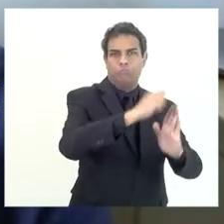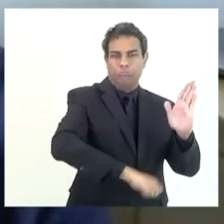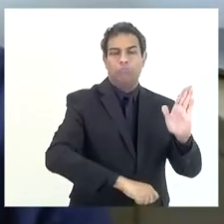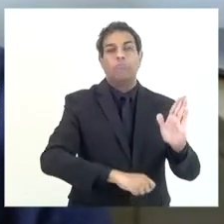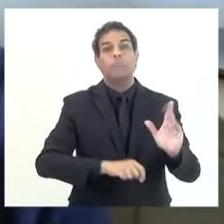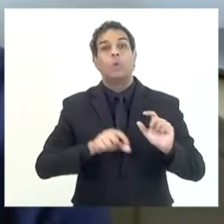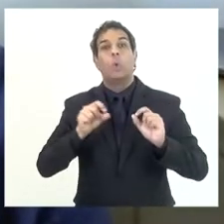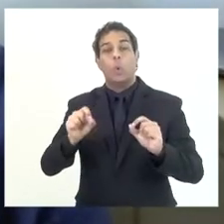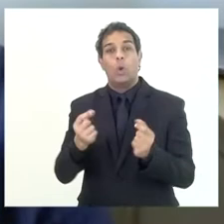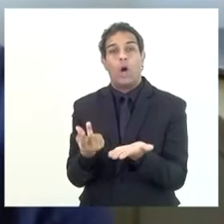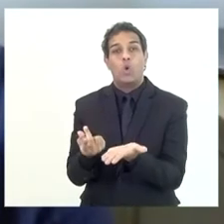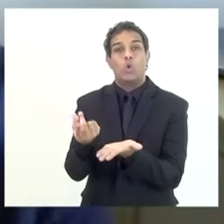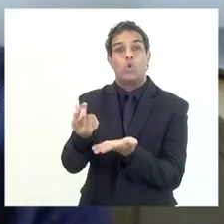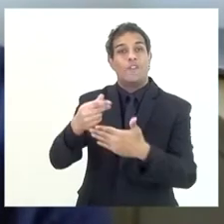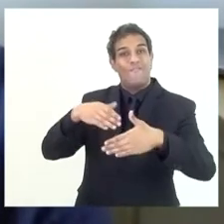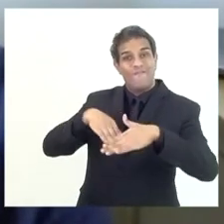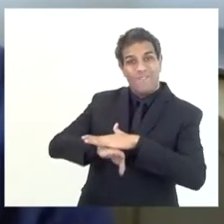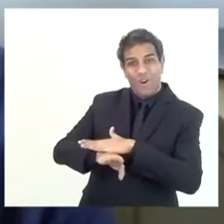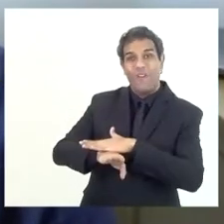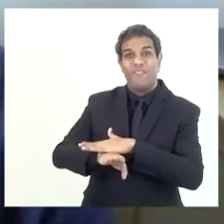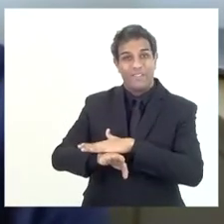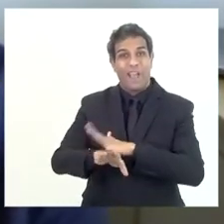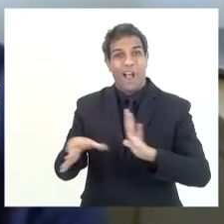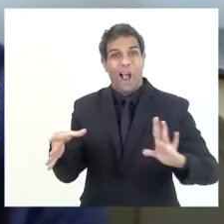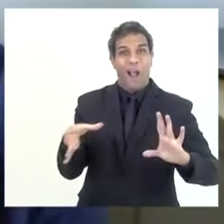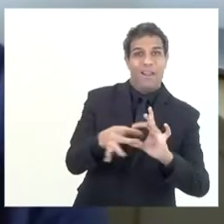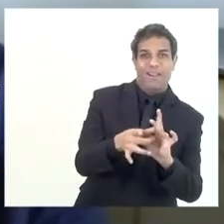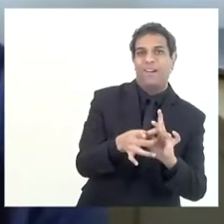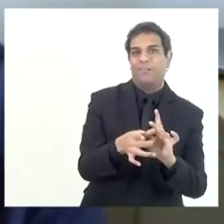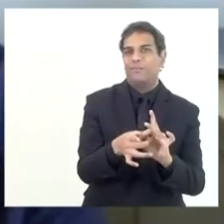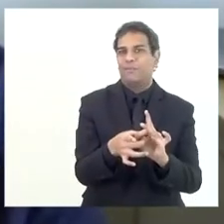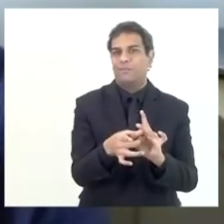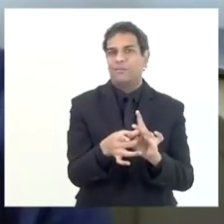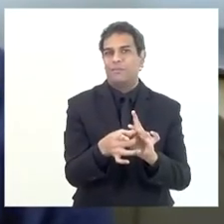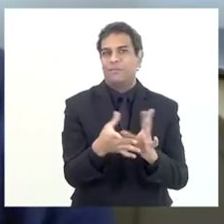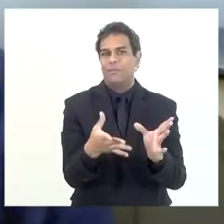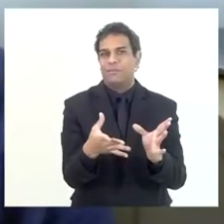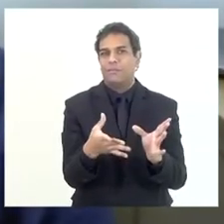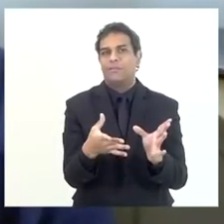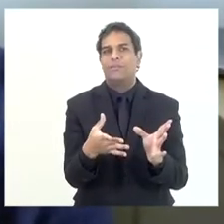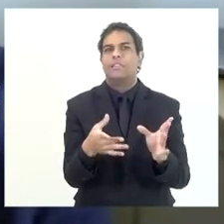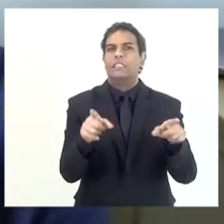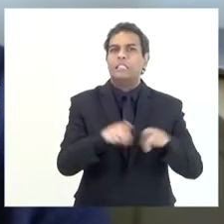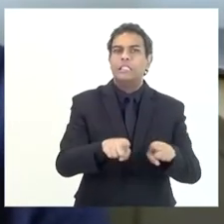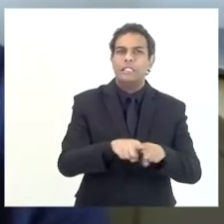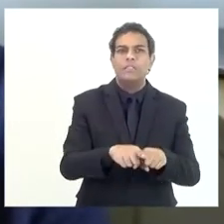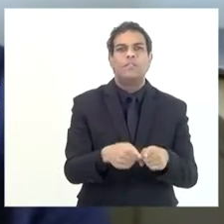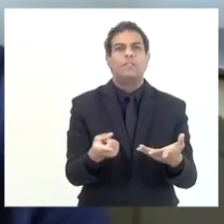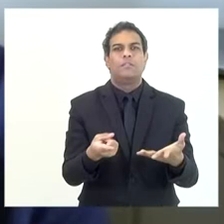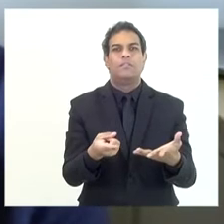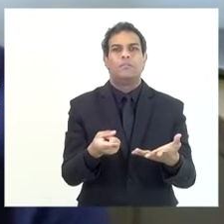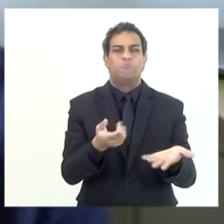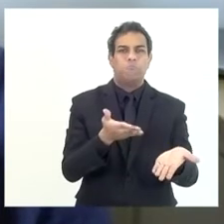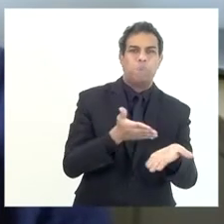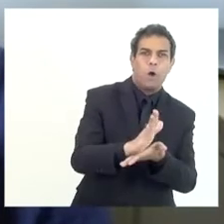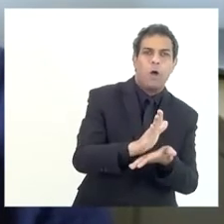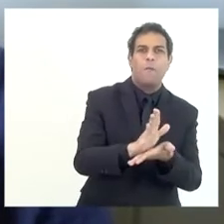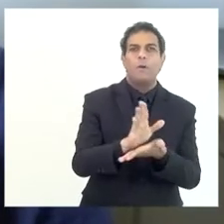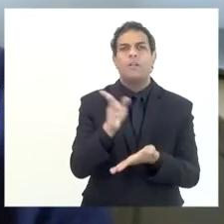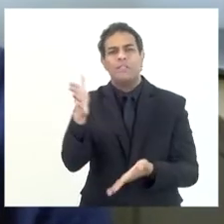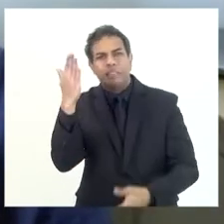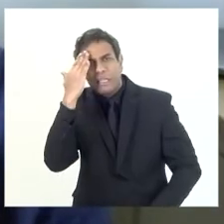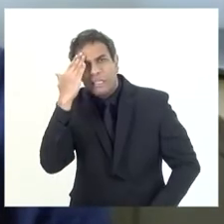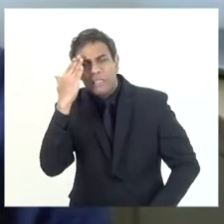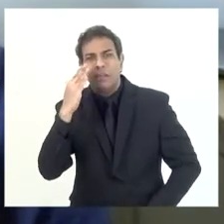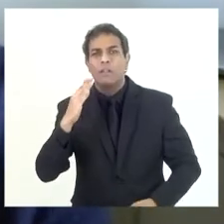o fundo é totalmente vinculado, não só do FEIS, como bem lembrou a processoria, também